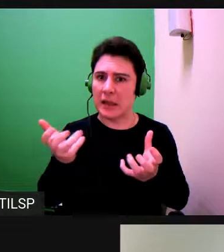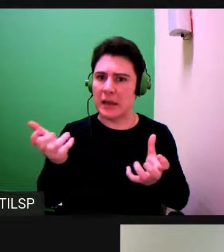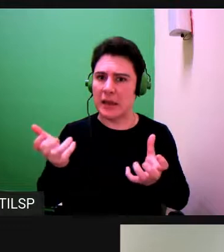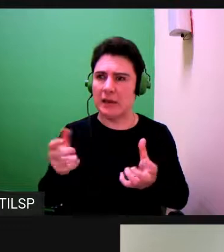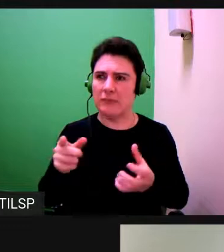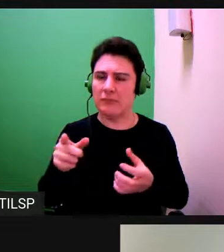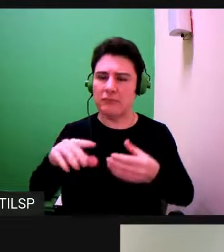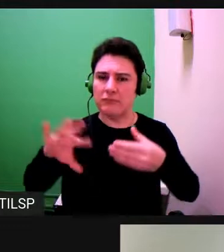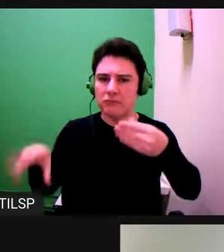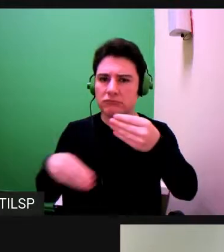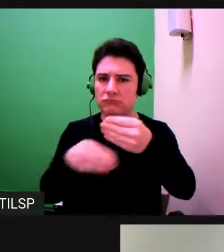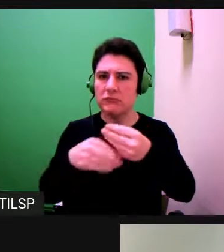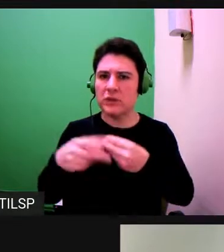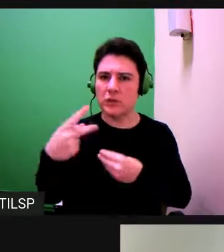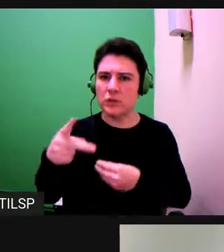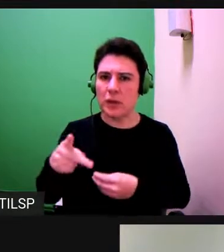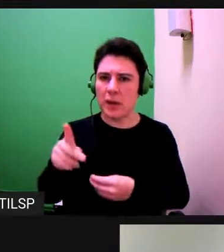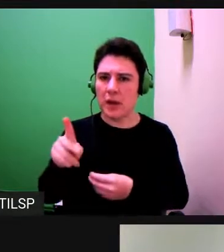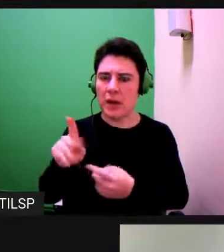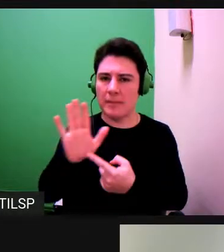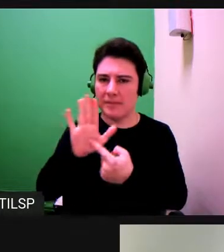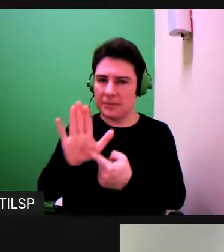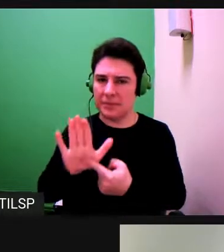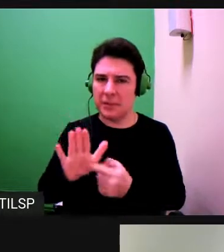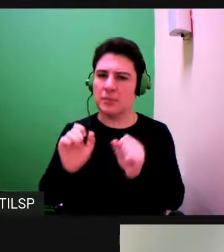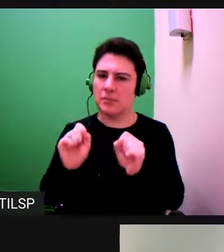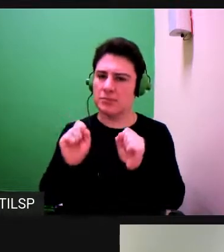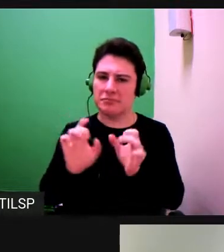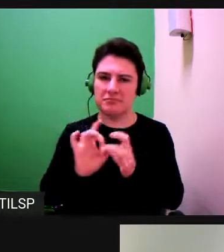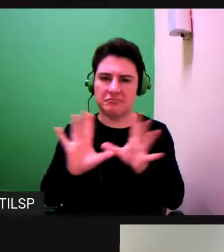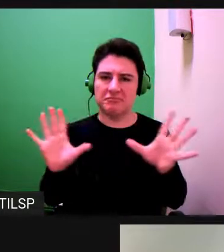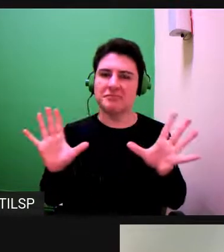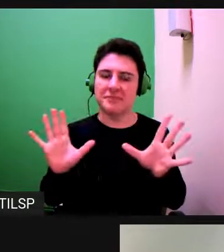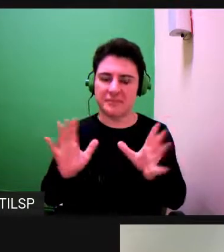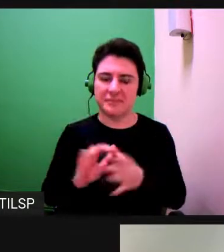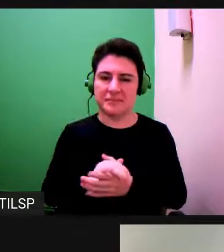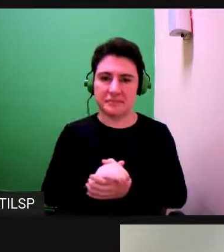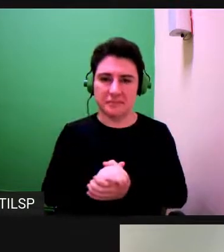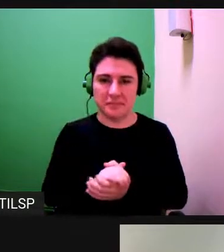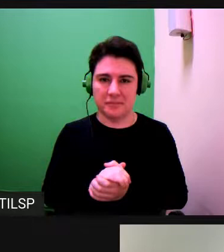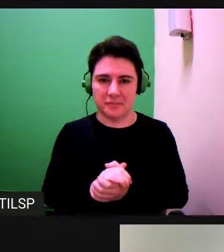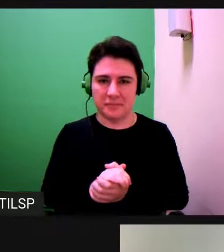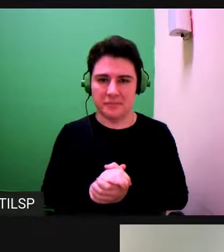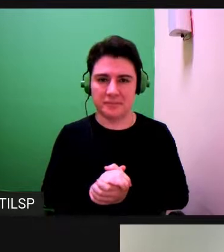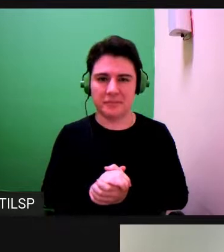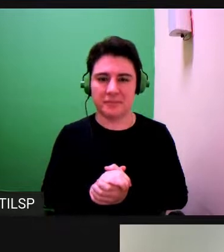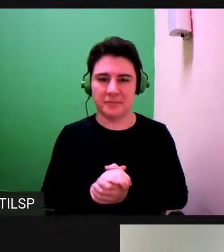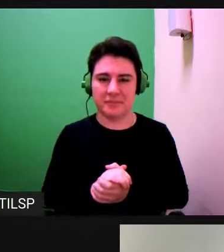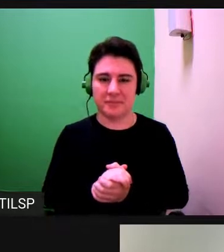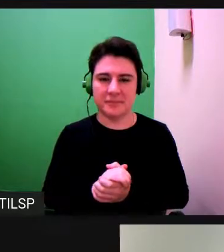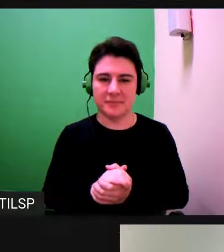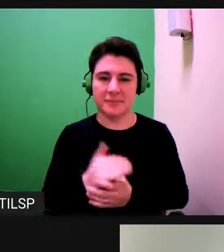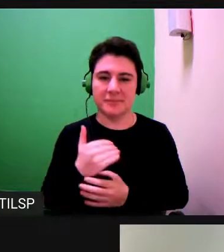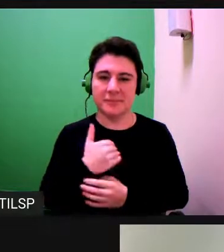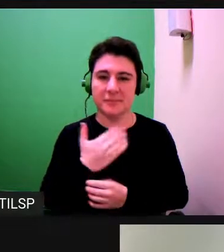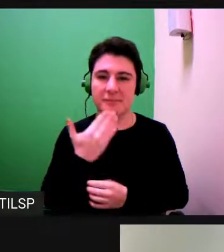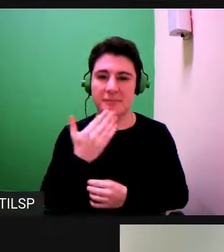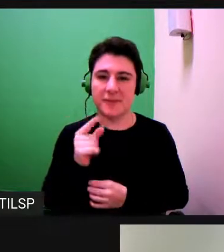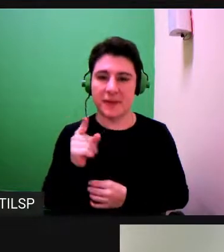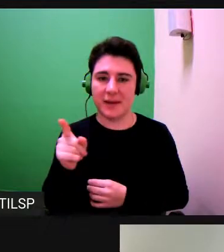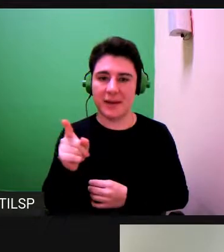nas informações a respeito da sua apresentação, sinta-se à vontade, tá bom? Eu só vou pedir também para que você depois faça a sua